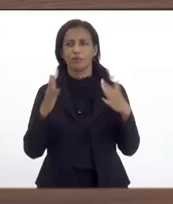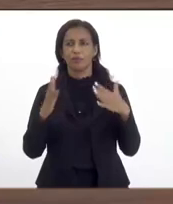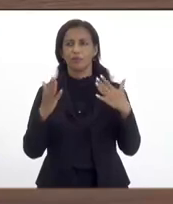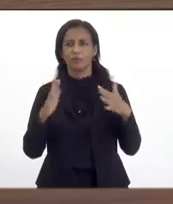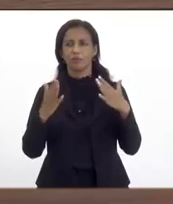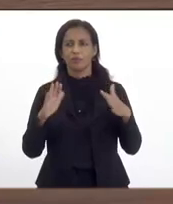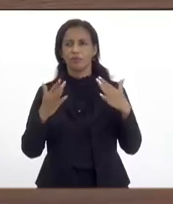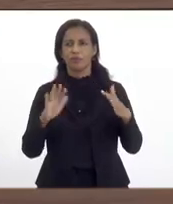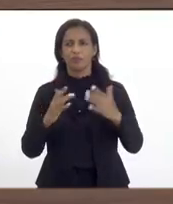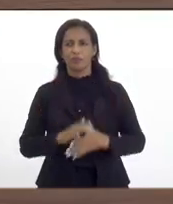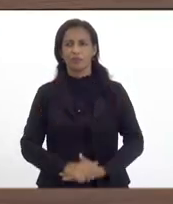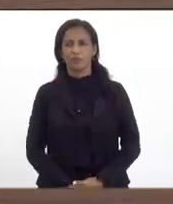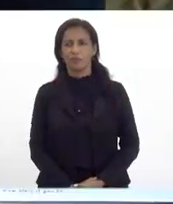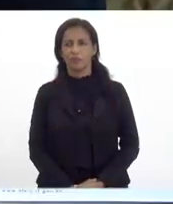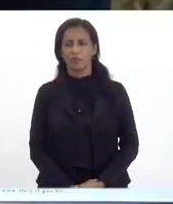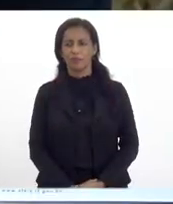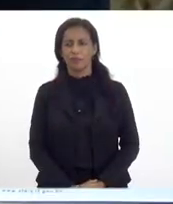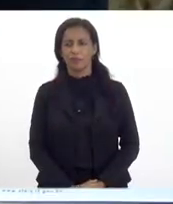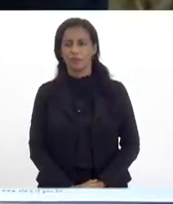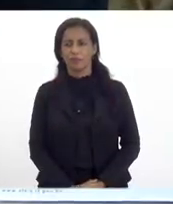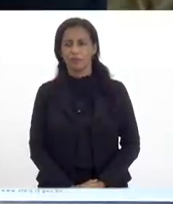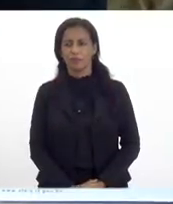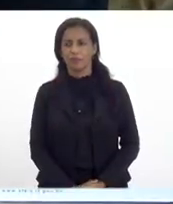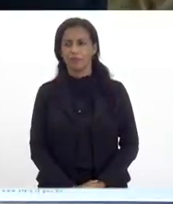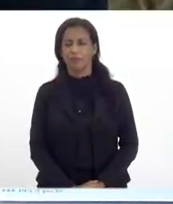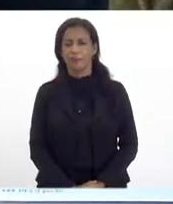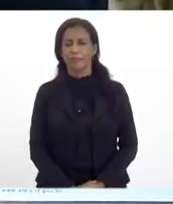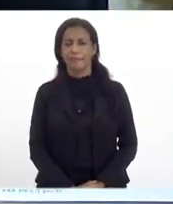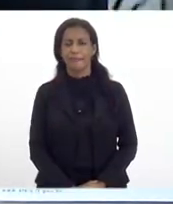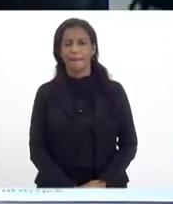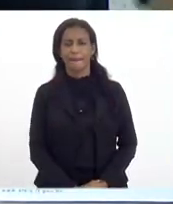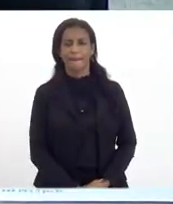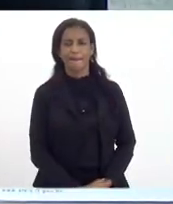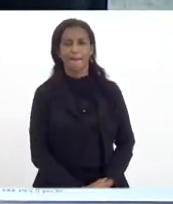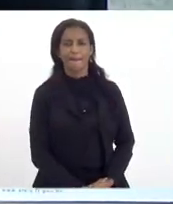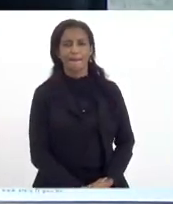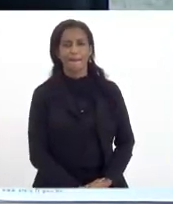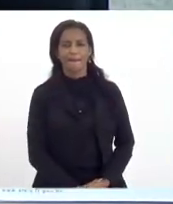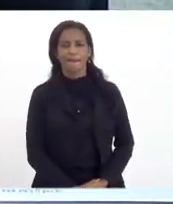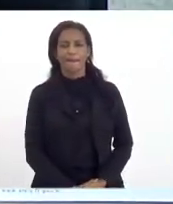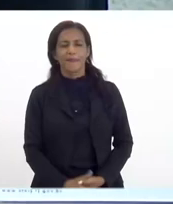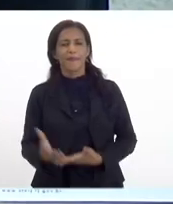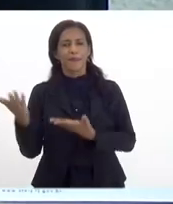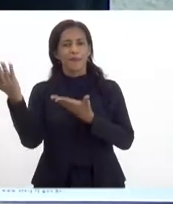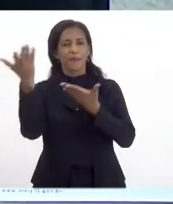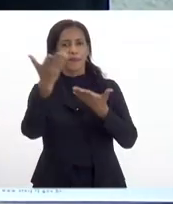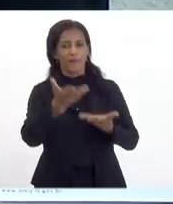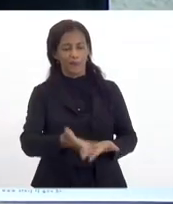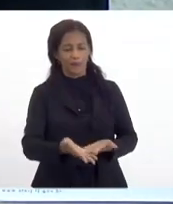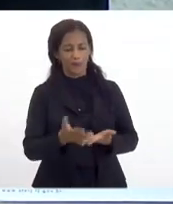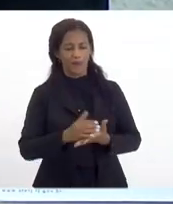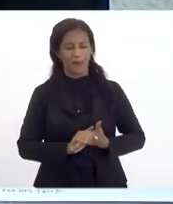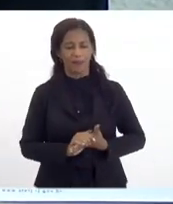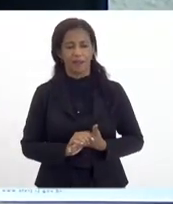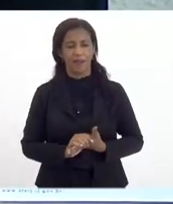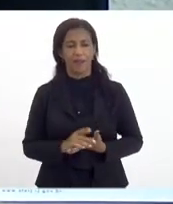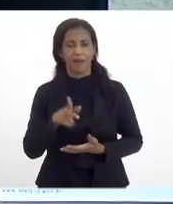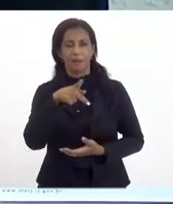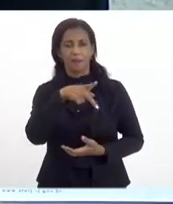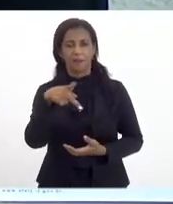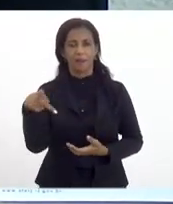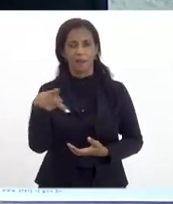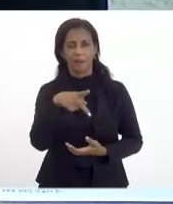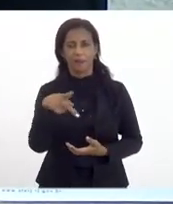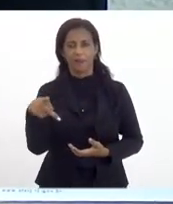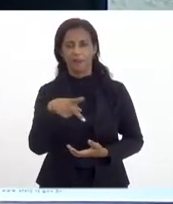Obrigado, Francisco. Saudar o deputado Valdeque Carneiro. Passar a palavra para a professora